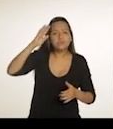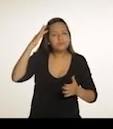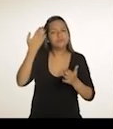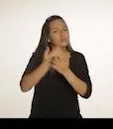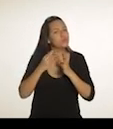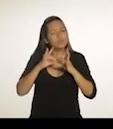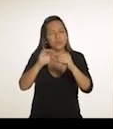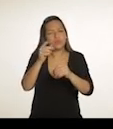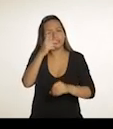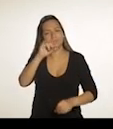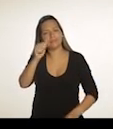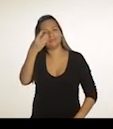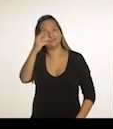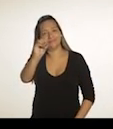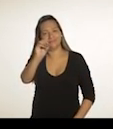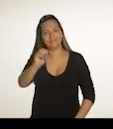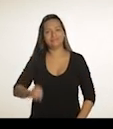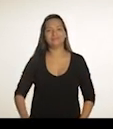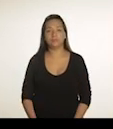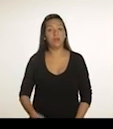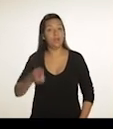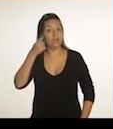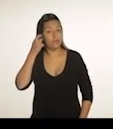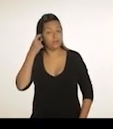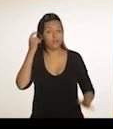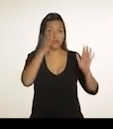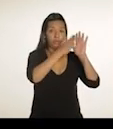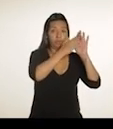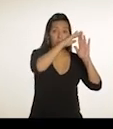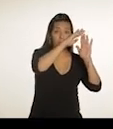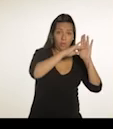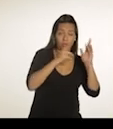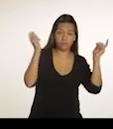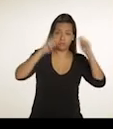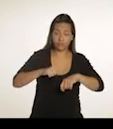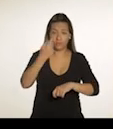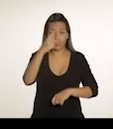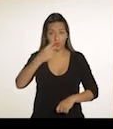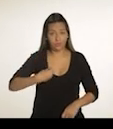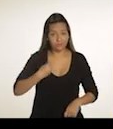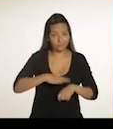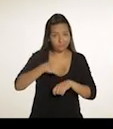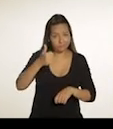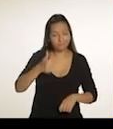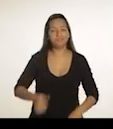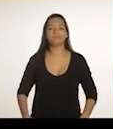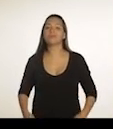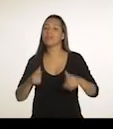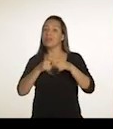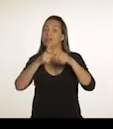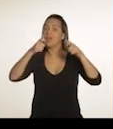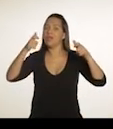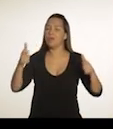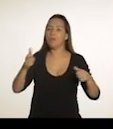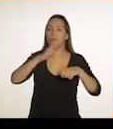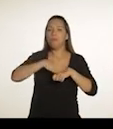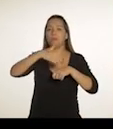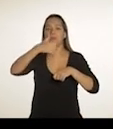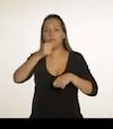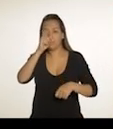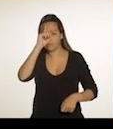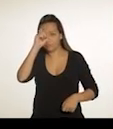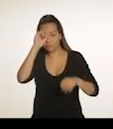de todos e de todas no dia 30. Freixo tem propostas possíveis para melhorar a sua vida. Ampliar e